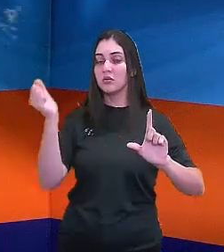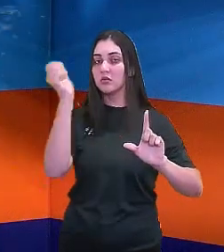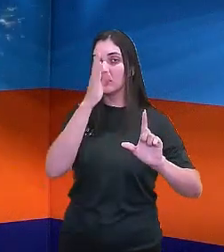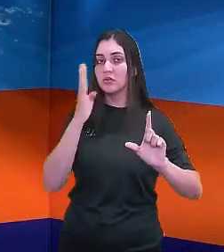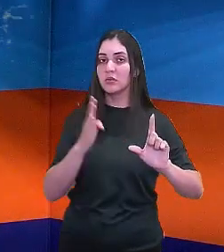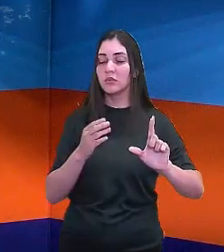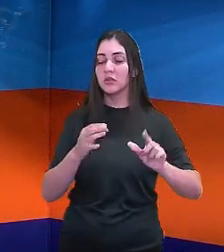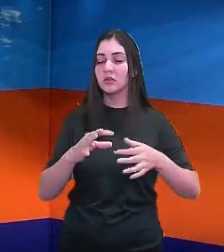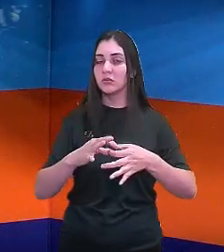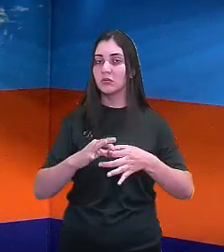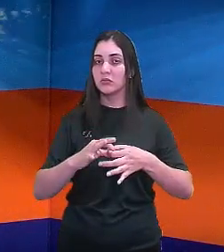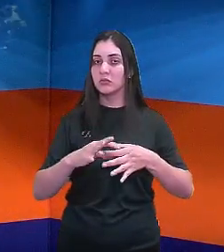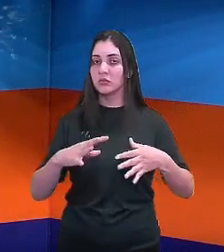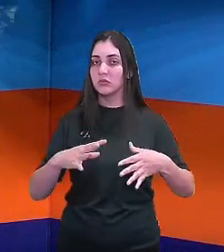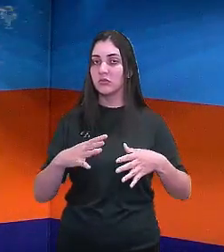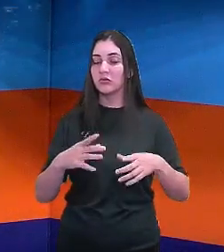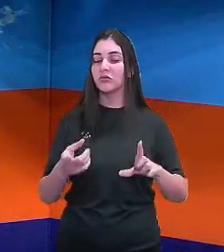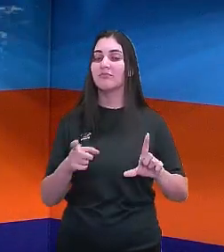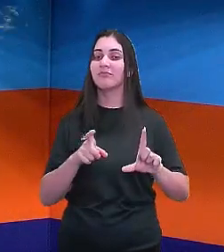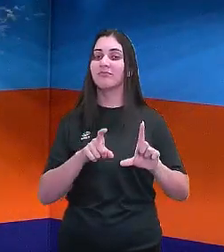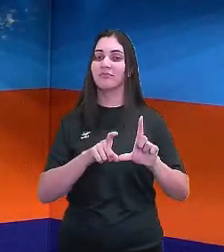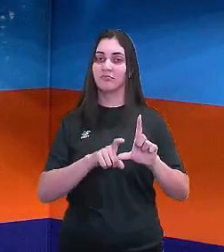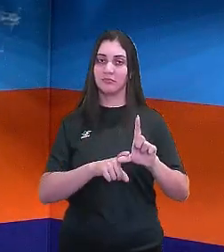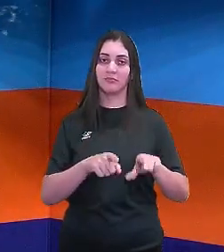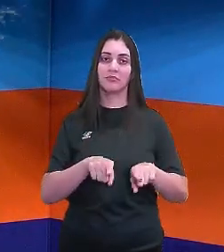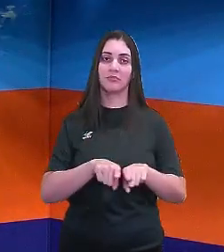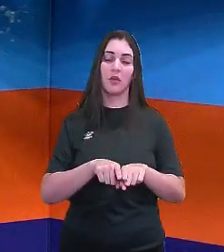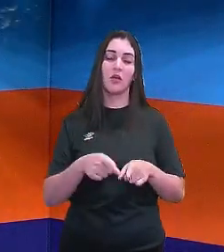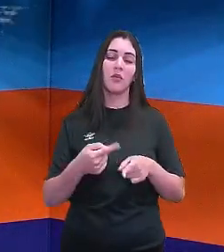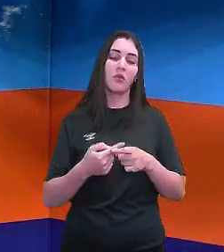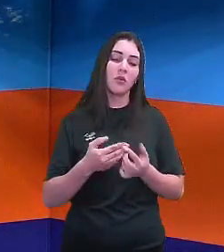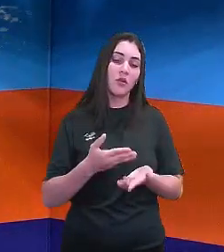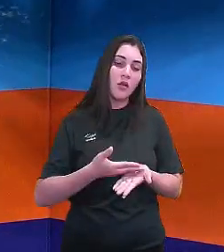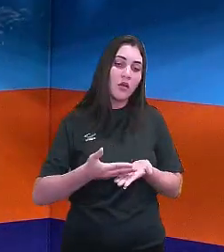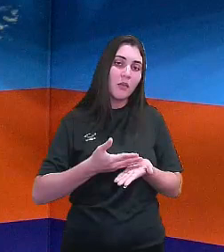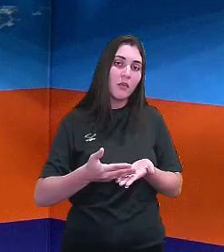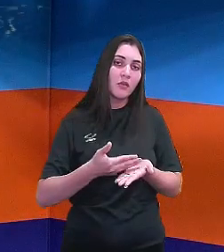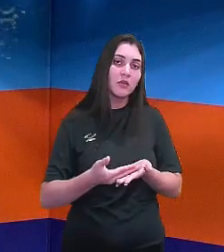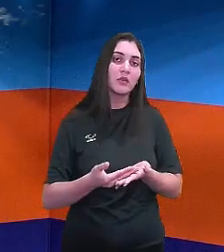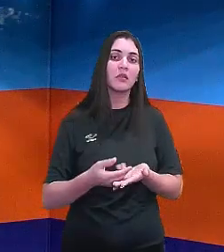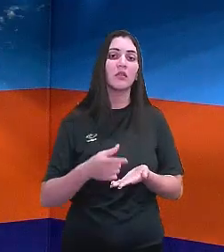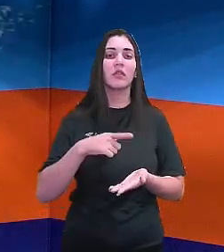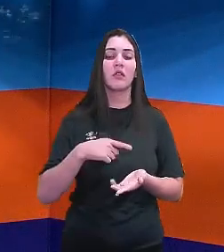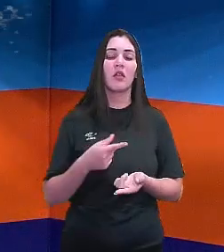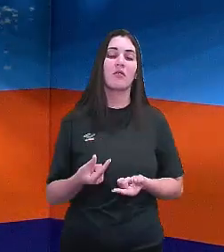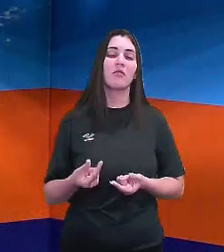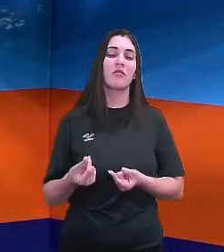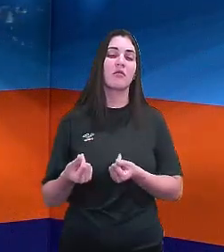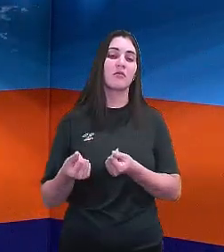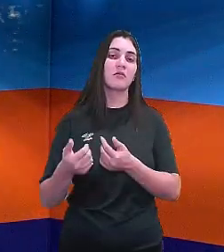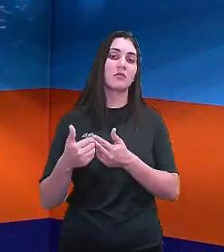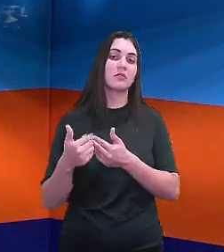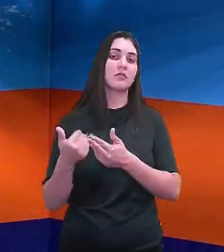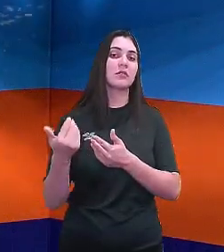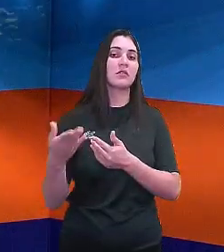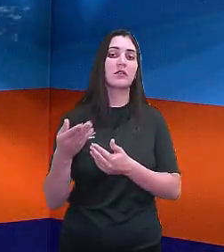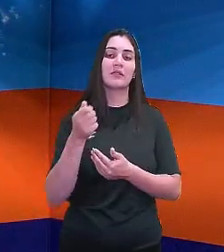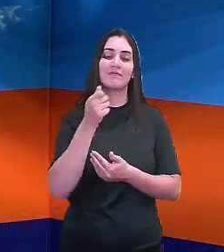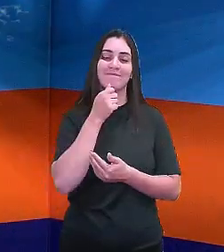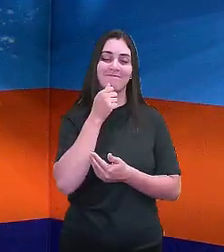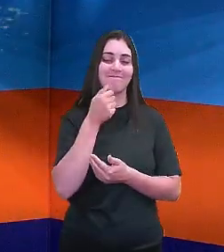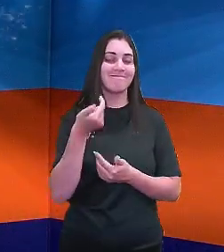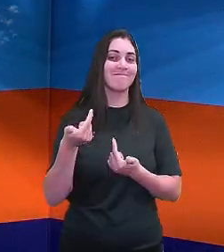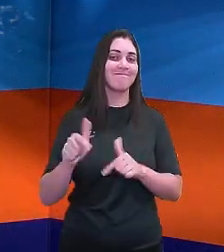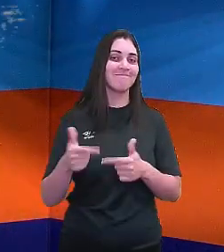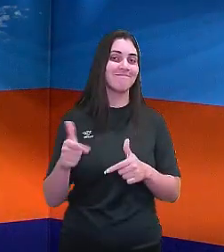nos deixou dependentes, porque a partir daí, a criação de uma dívida externa, que até então não tinha, o Brasil